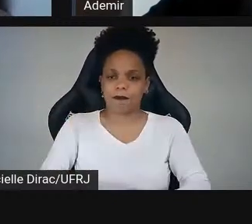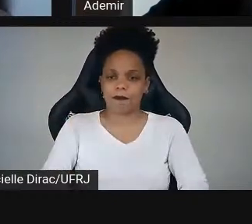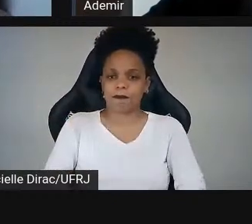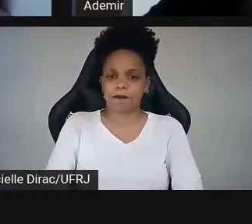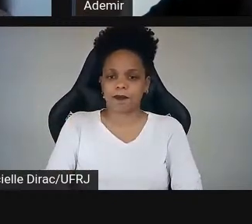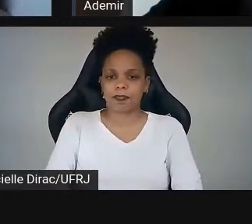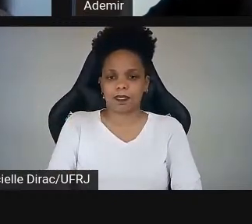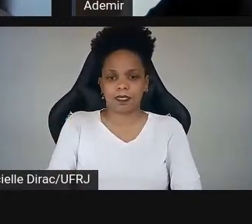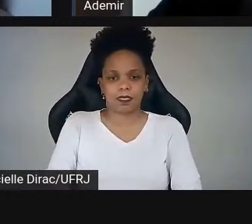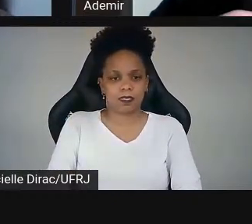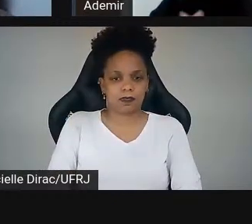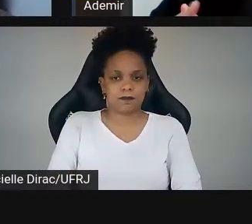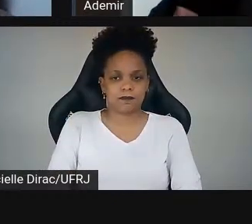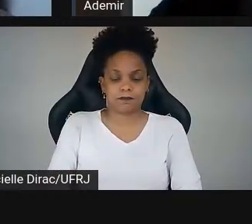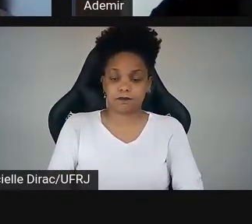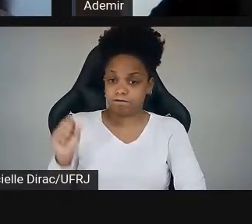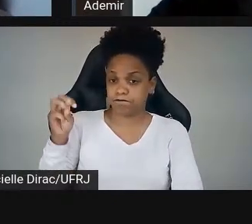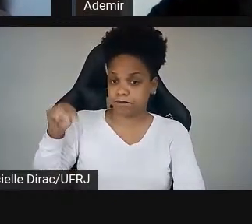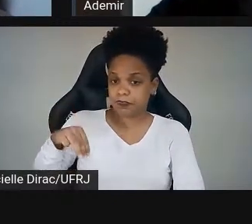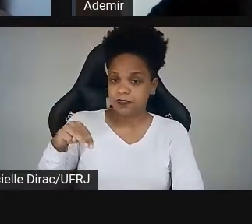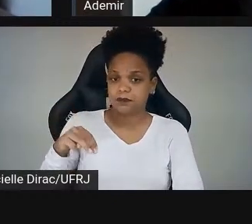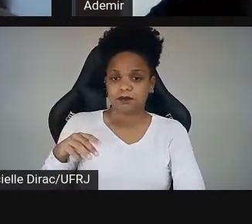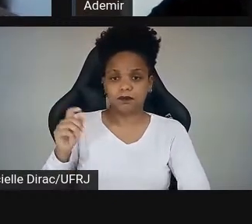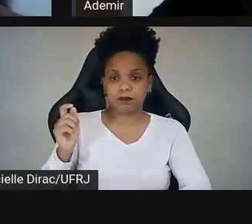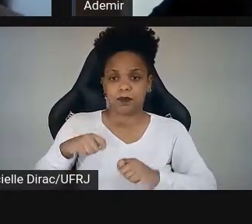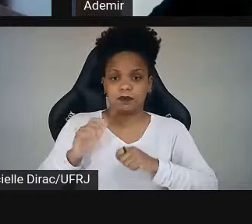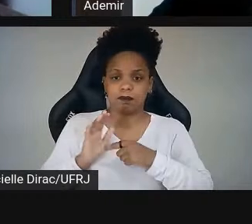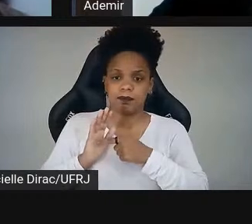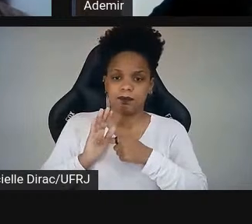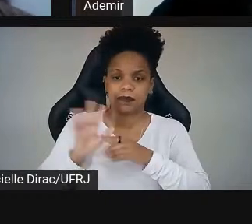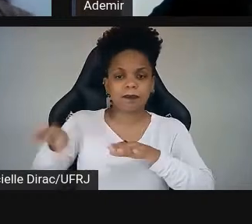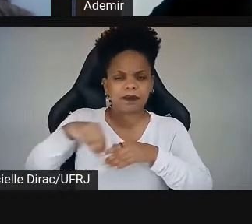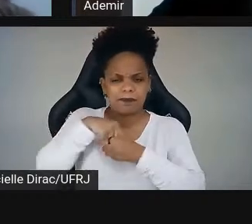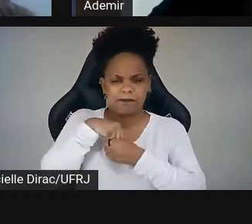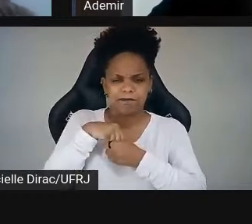Isso. Beleza. Sim, eu posso apresentar um detalhe.